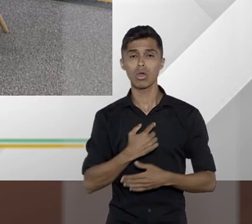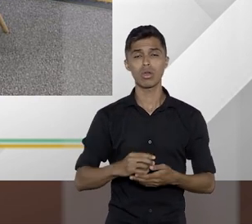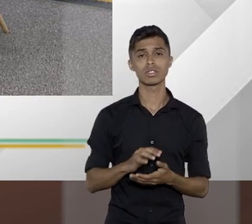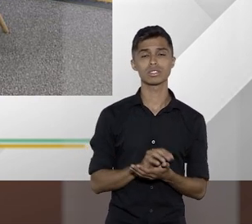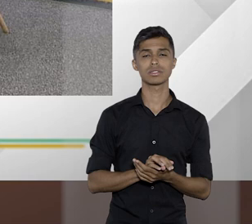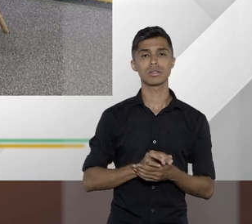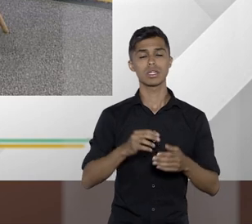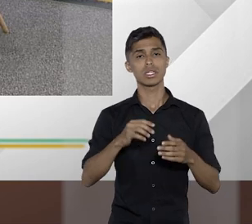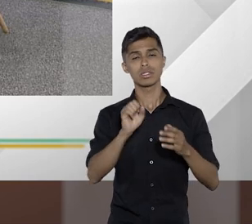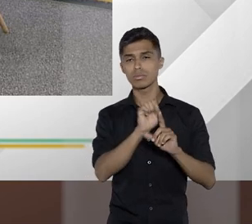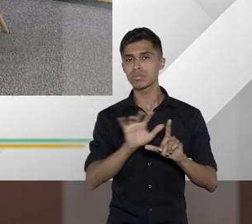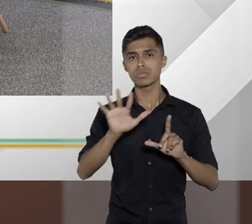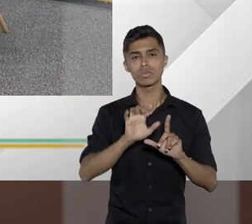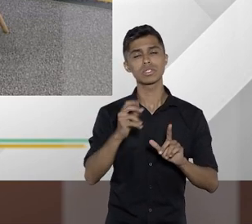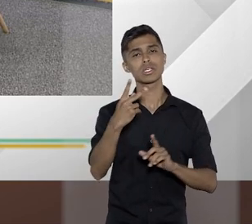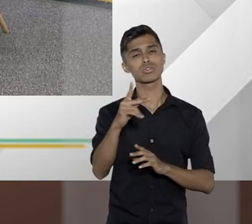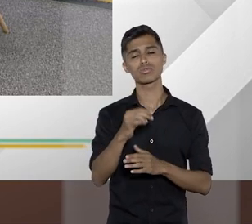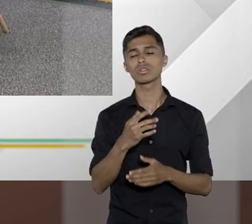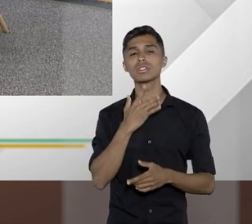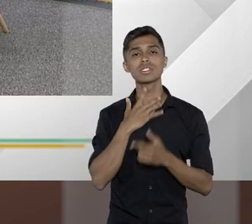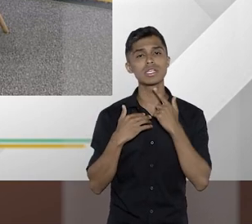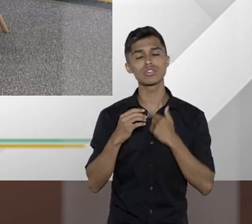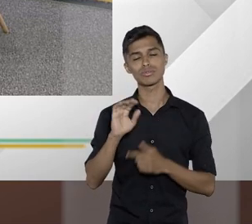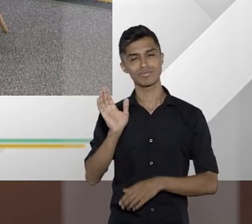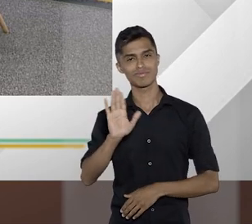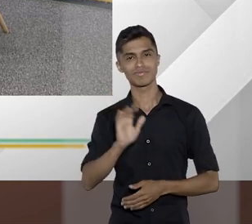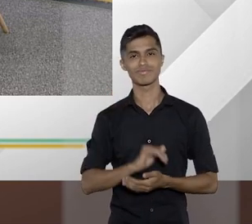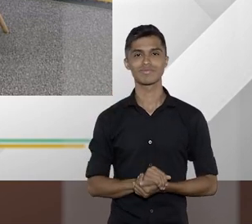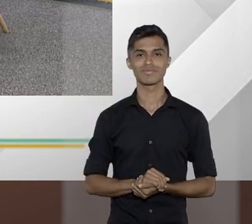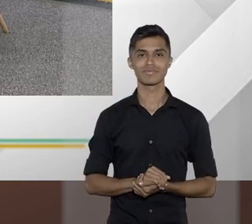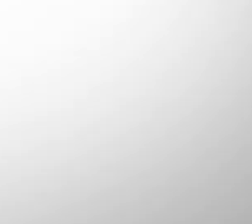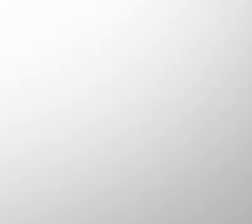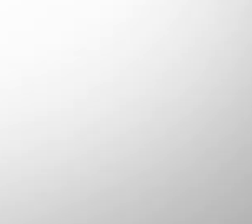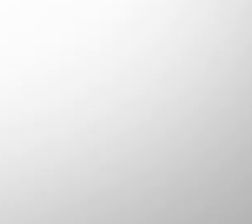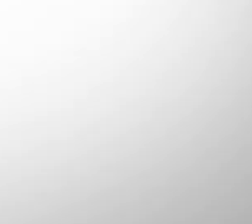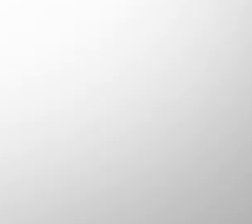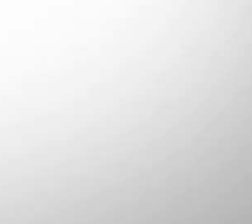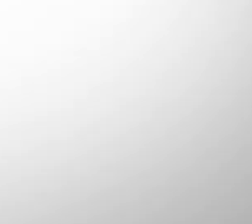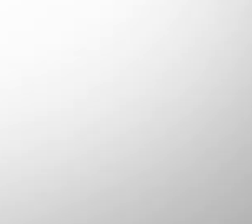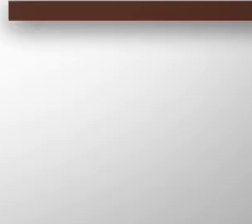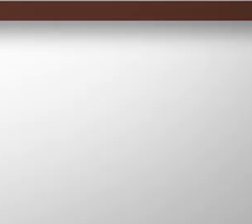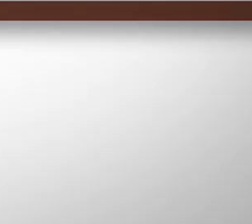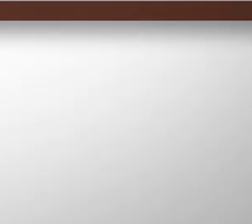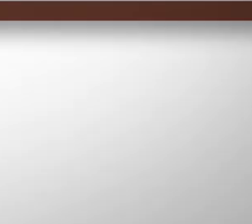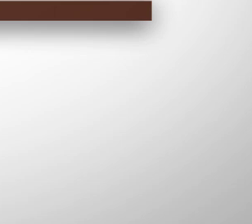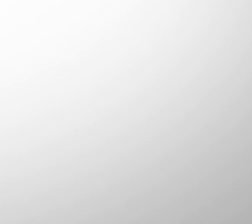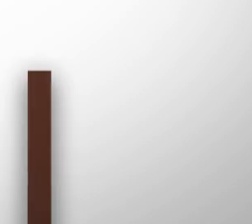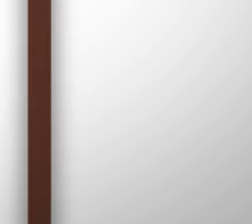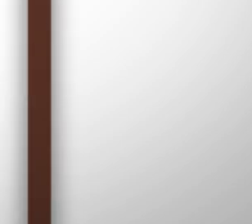plataformas digitais de sua preferência tchau tchau a gente se encontra e aí